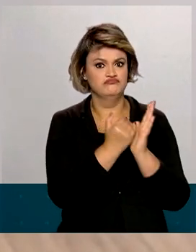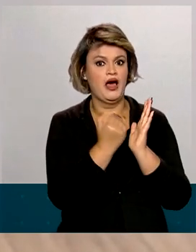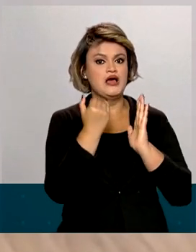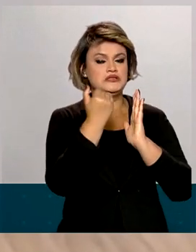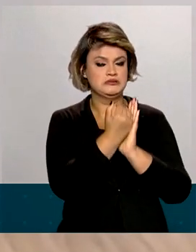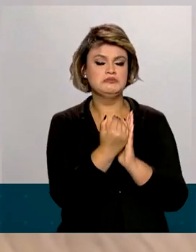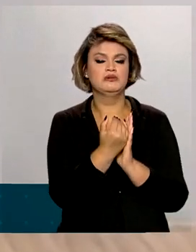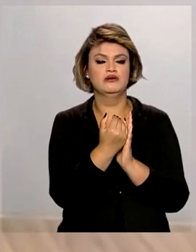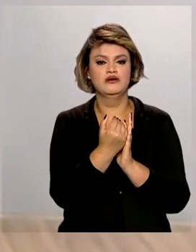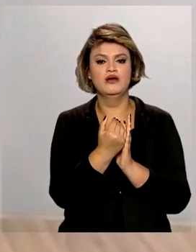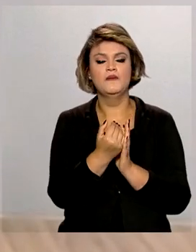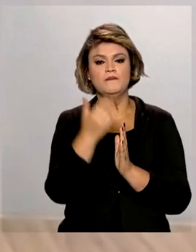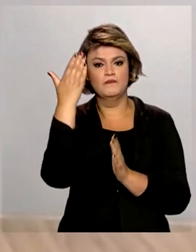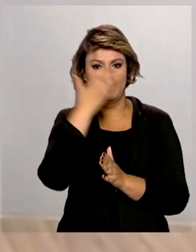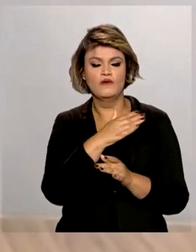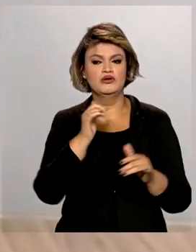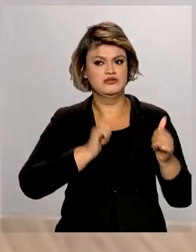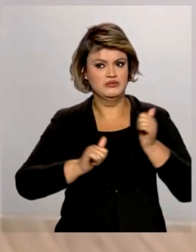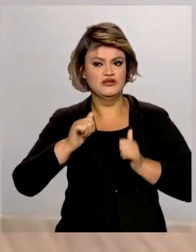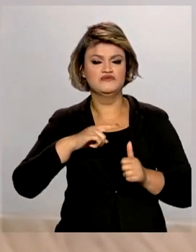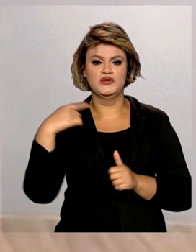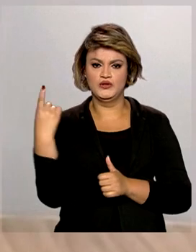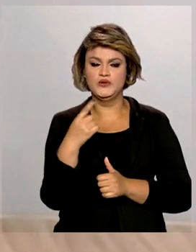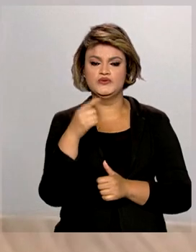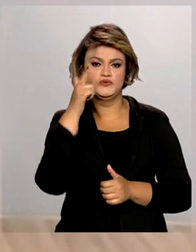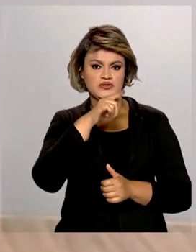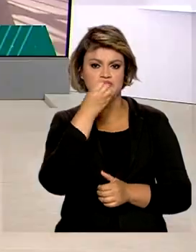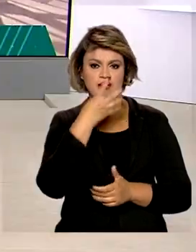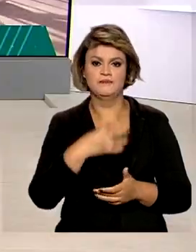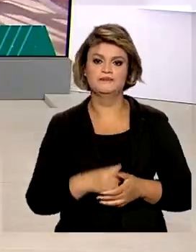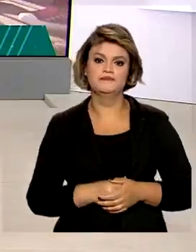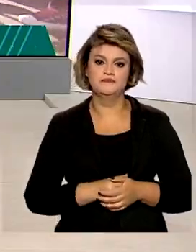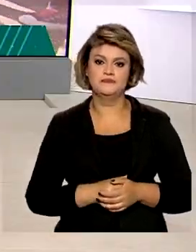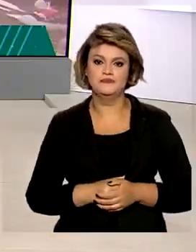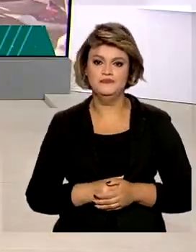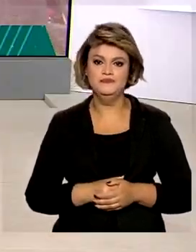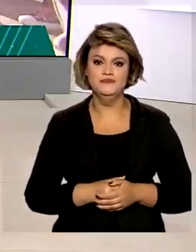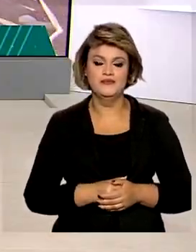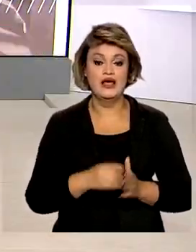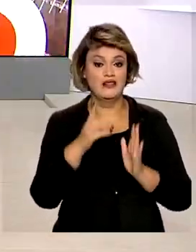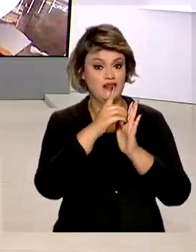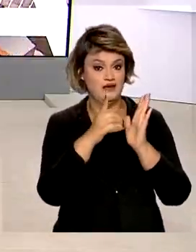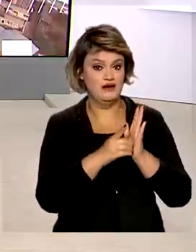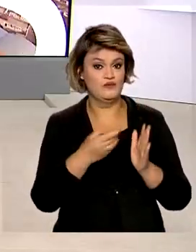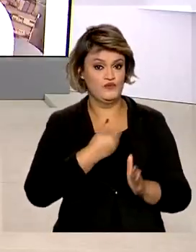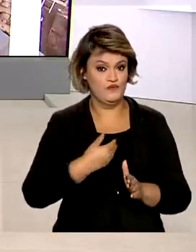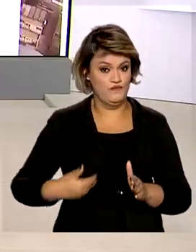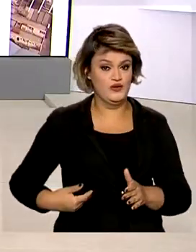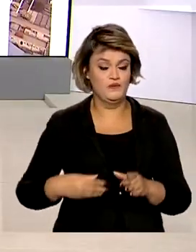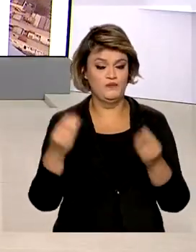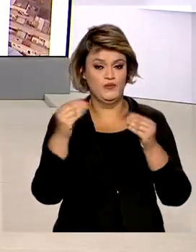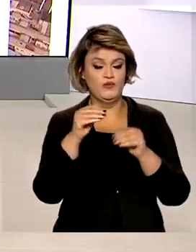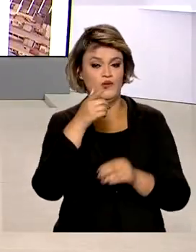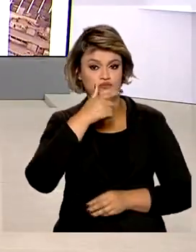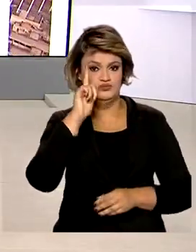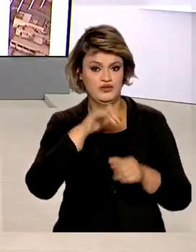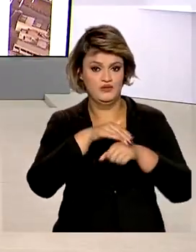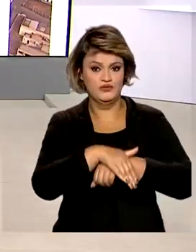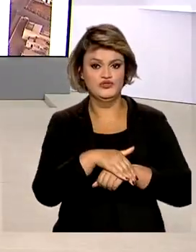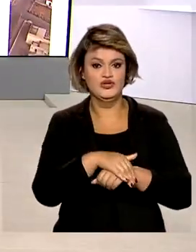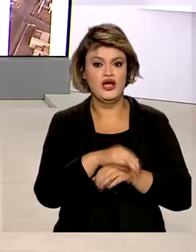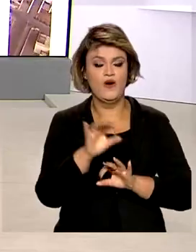confirmando as nossas expectativas que nós íamos surpreender. Um decreto do governo, publicado na noite de ontem,